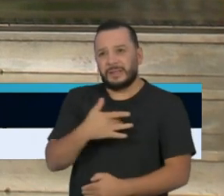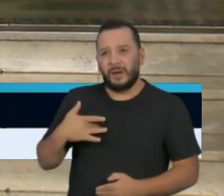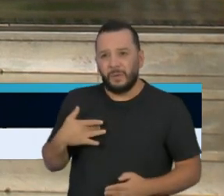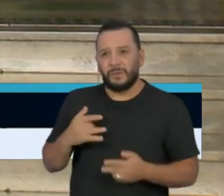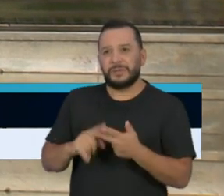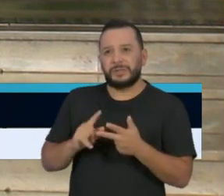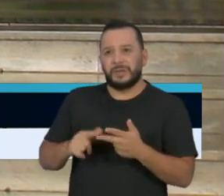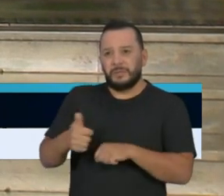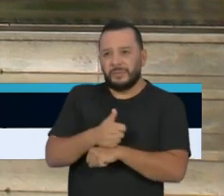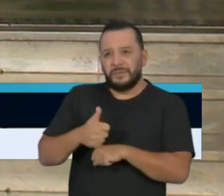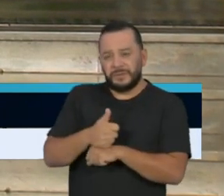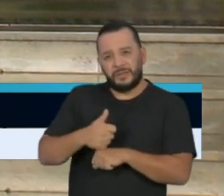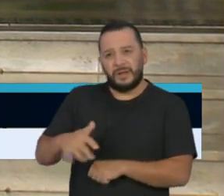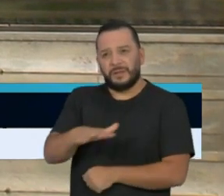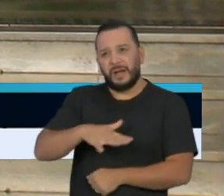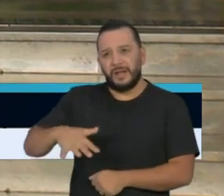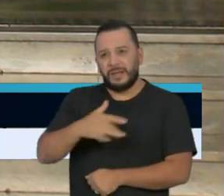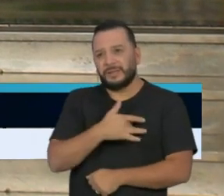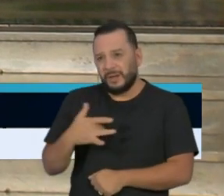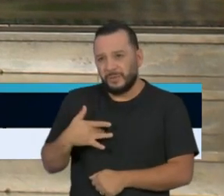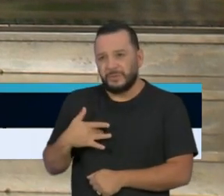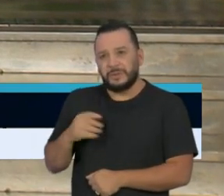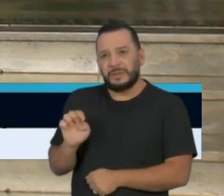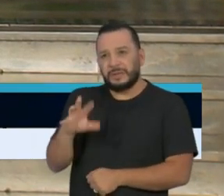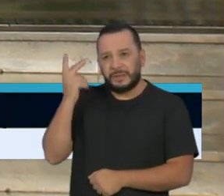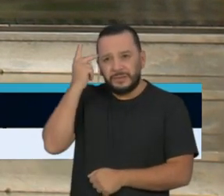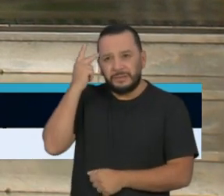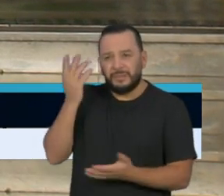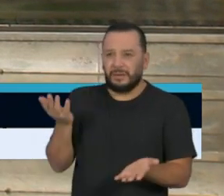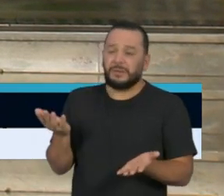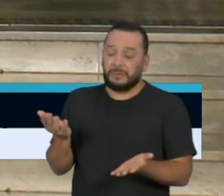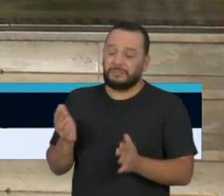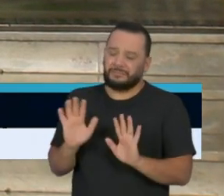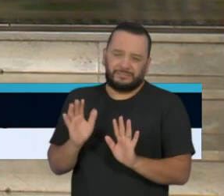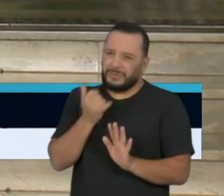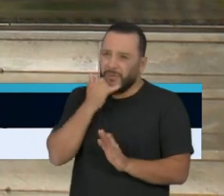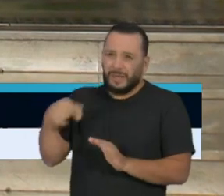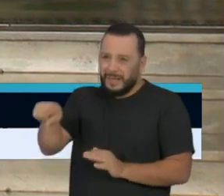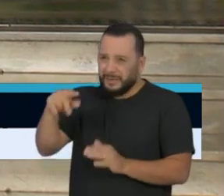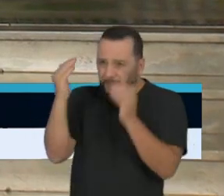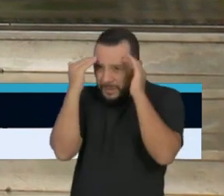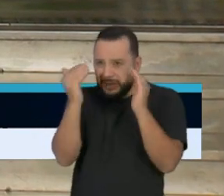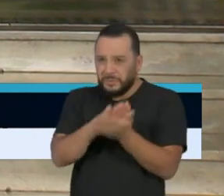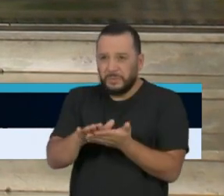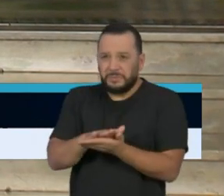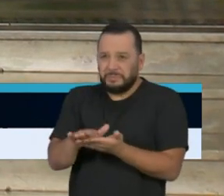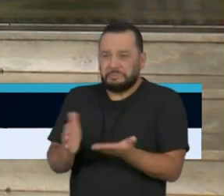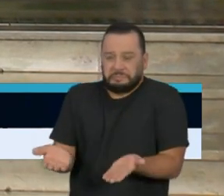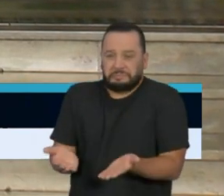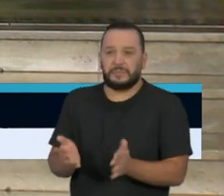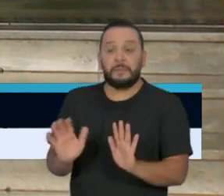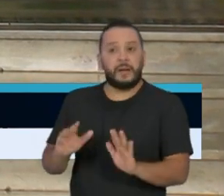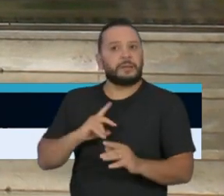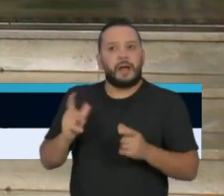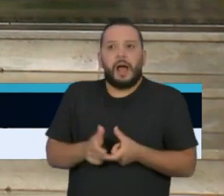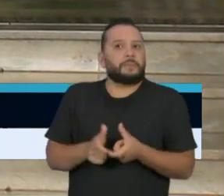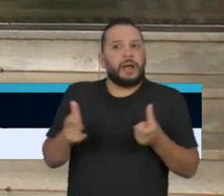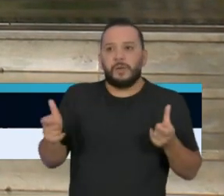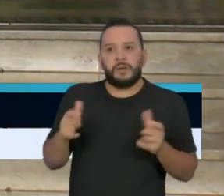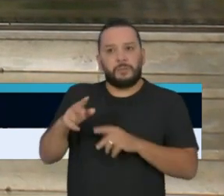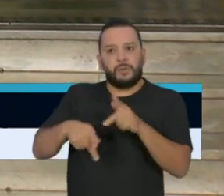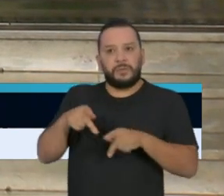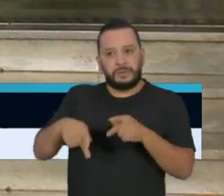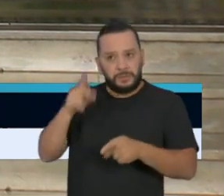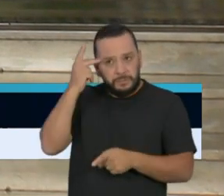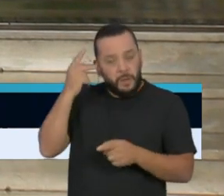profissionais da saúde do Estado de São Paulo. Felizmente, a maioria da população do Estado de São Paulo, seja americana, seja na